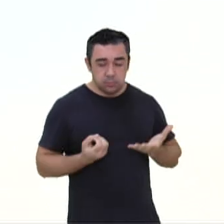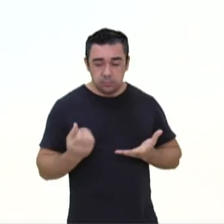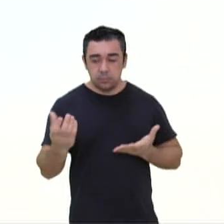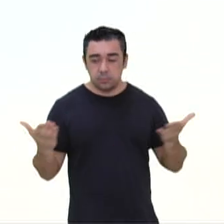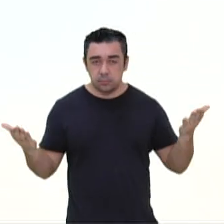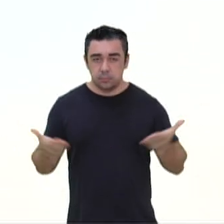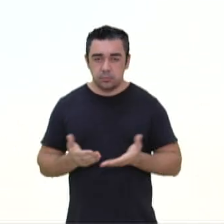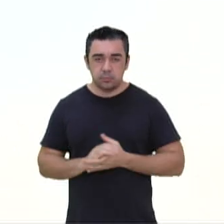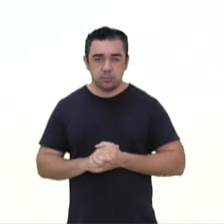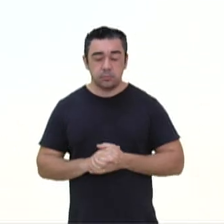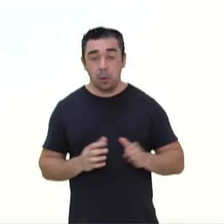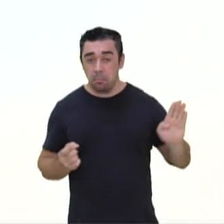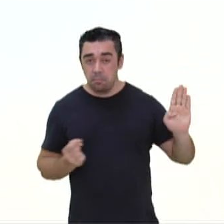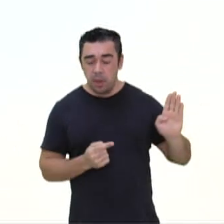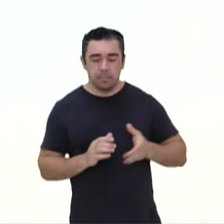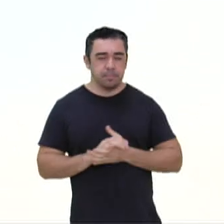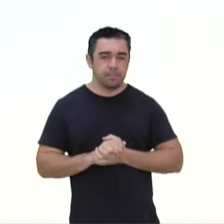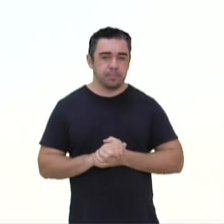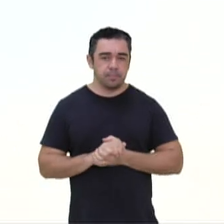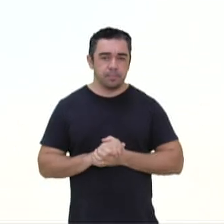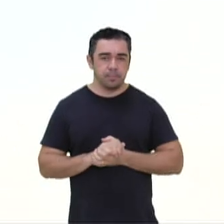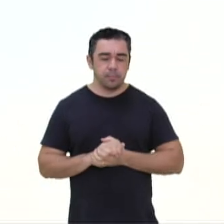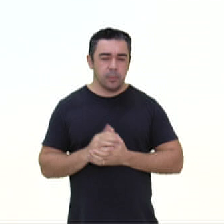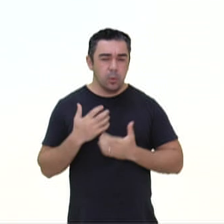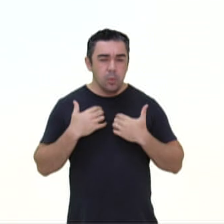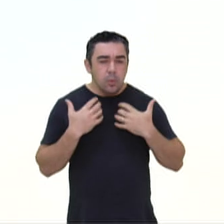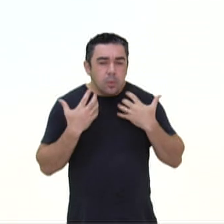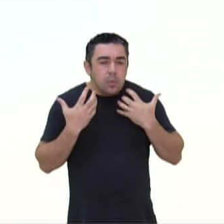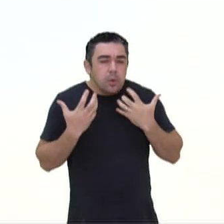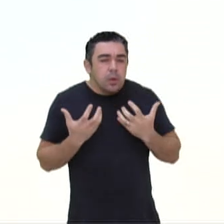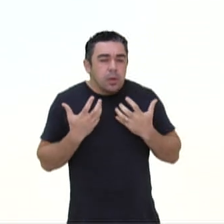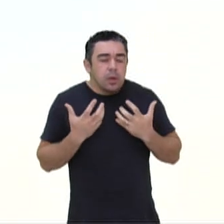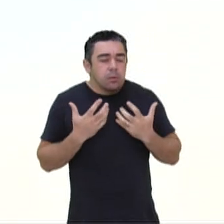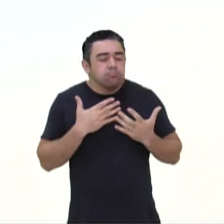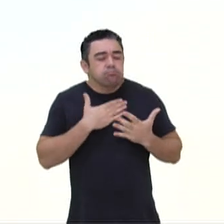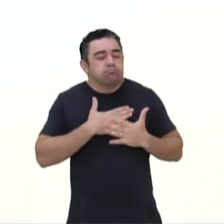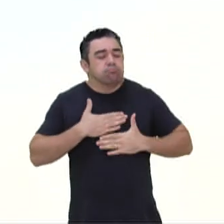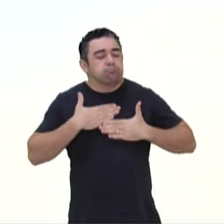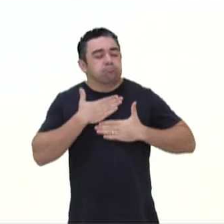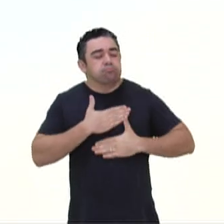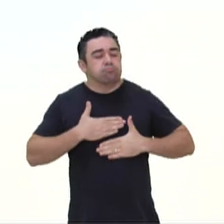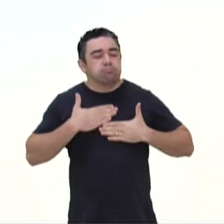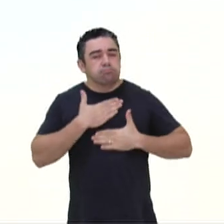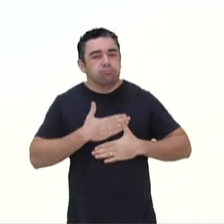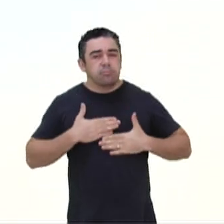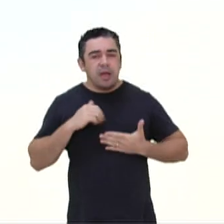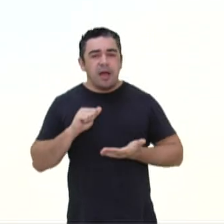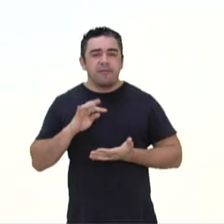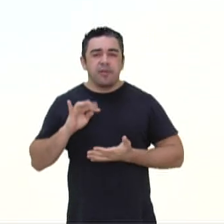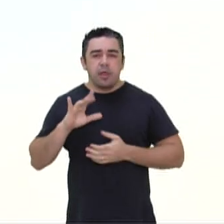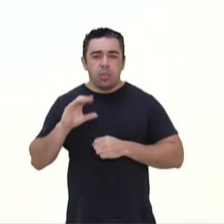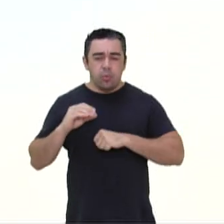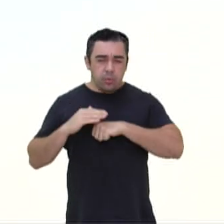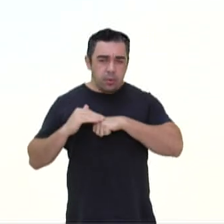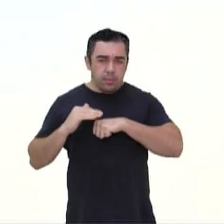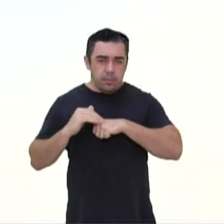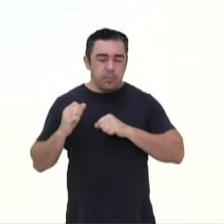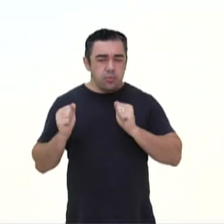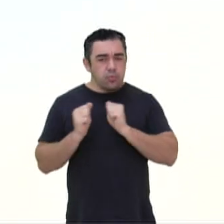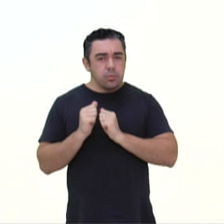hoje. B, no sentido de estimar, ter afeto, usa-se com a preposição.